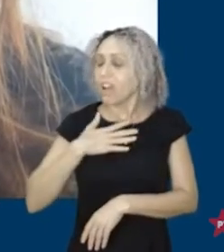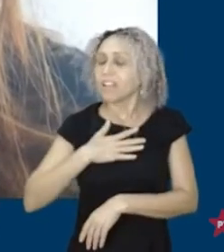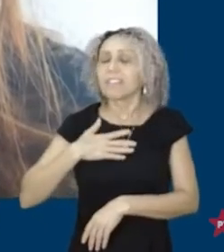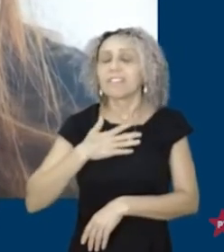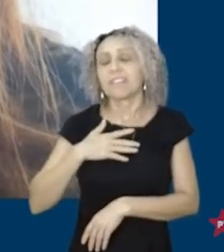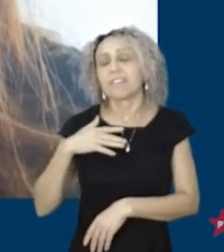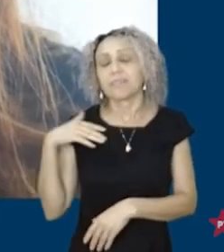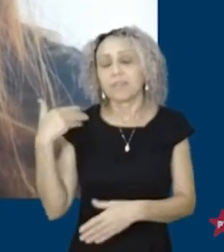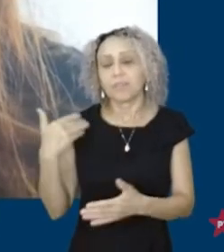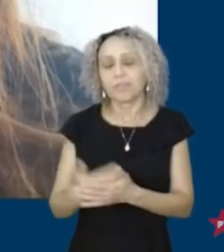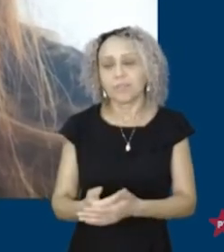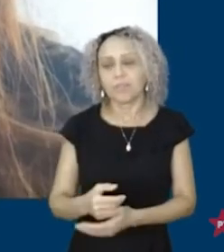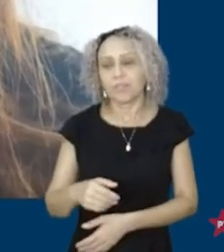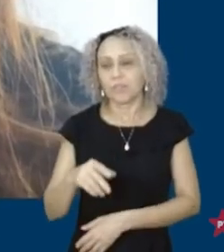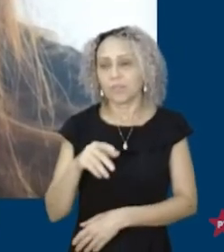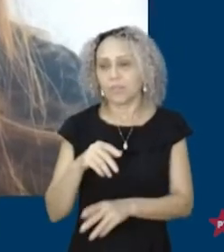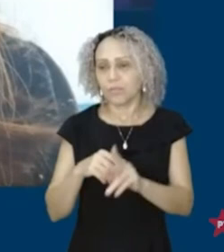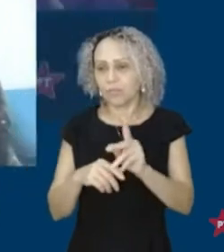brasileiro.